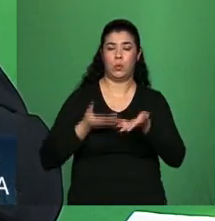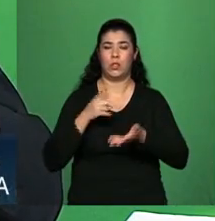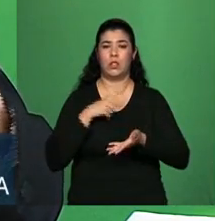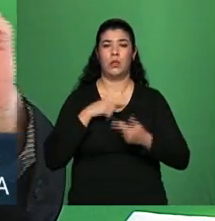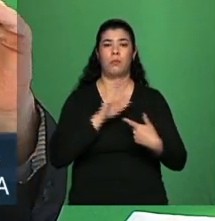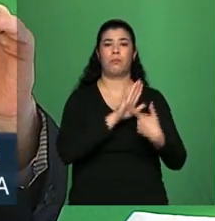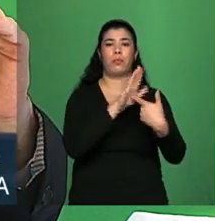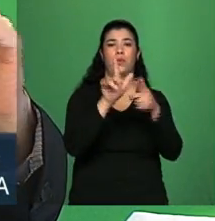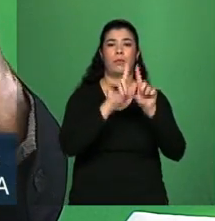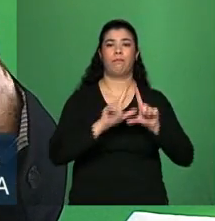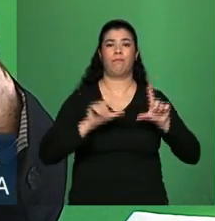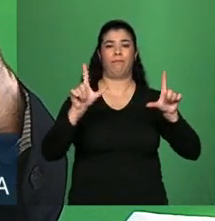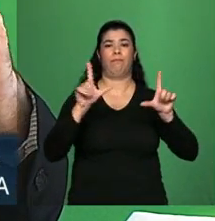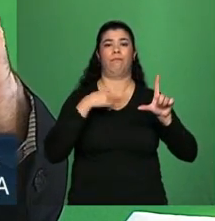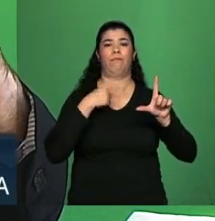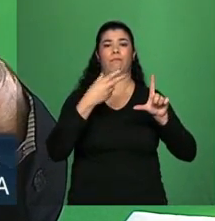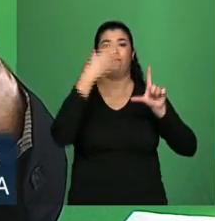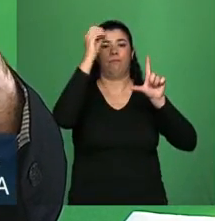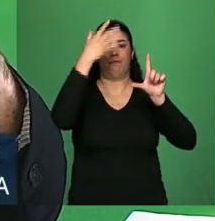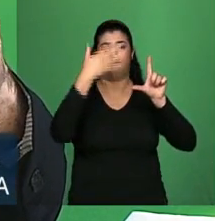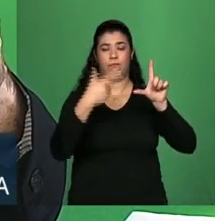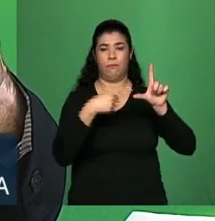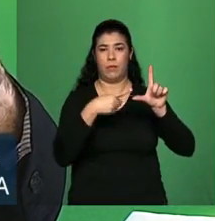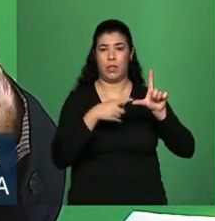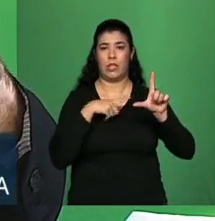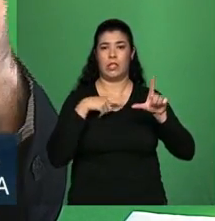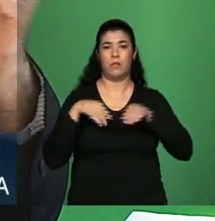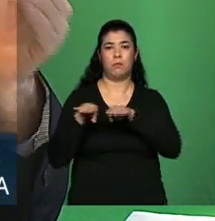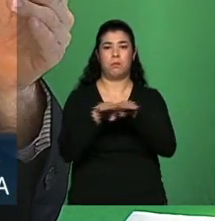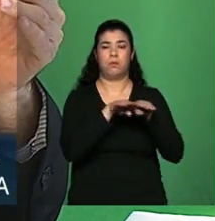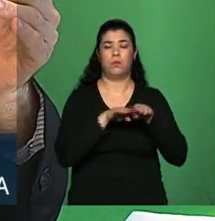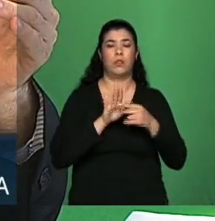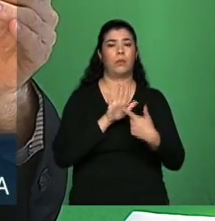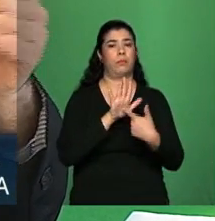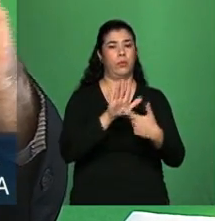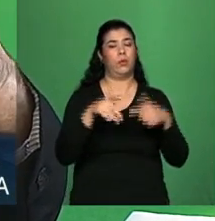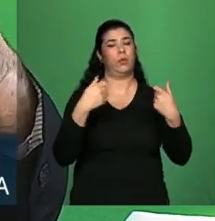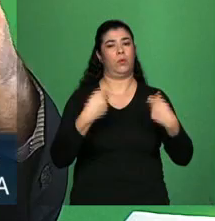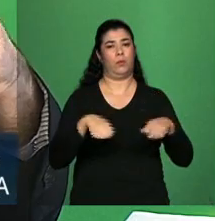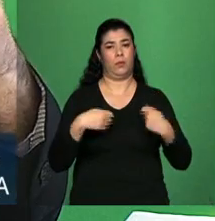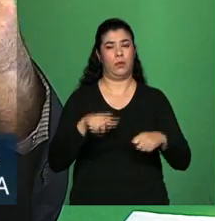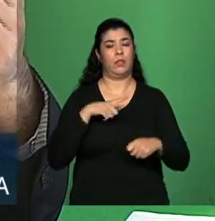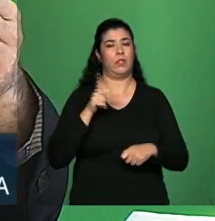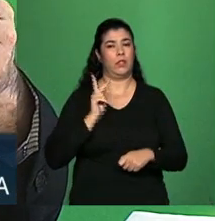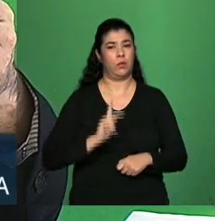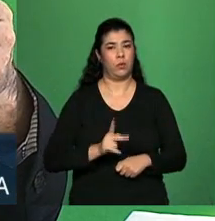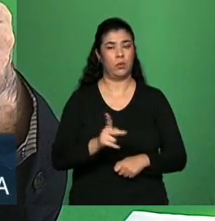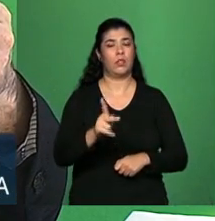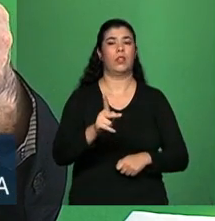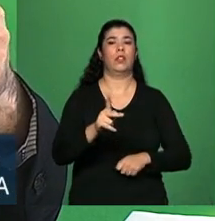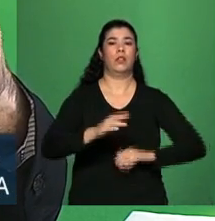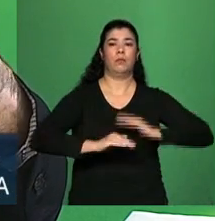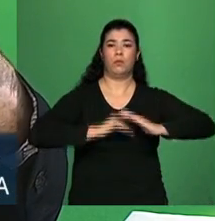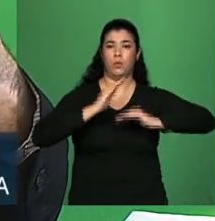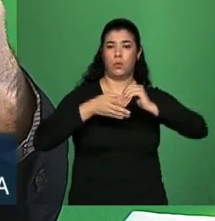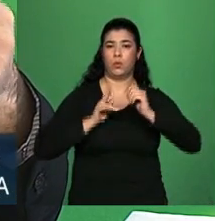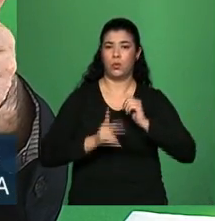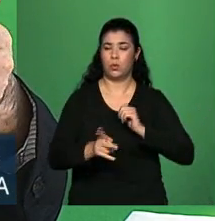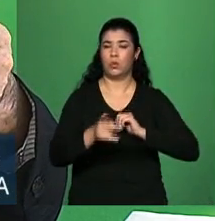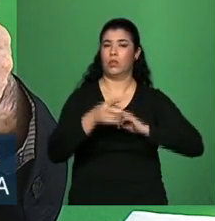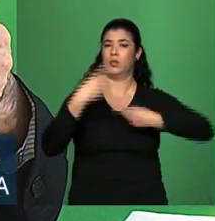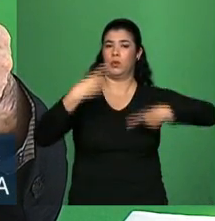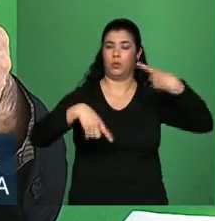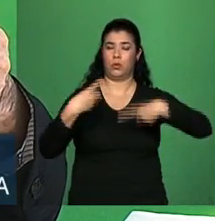um quadro de estabilidade. Ele é um quadro que aponta a necessidade de a gente evoluir nesse debate. Ele